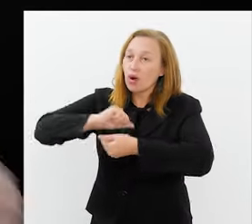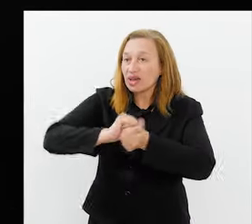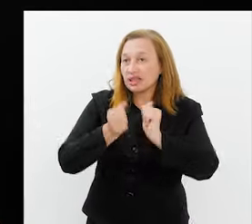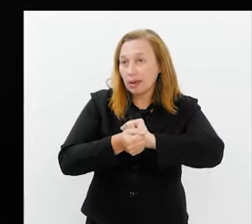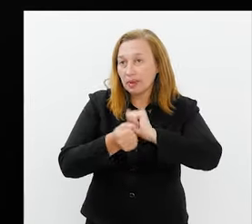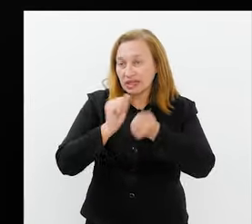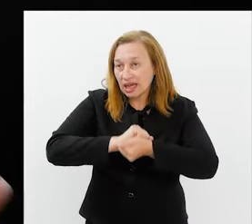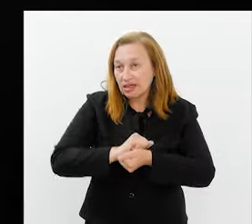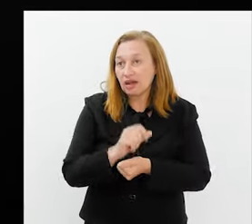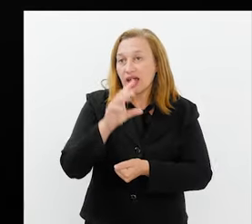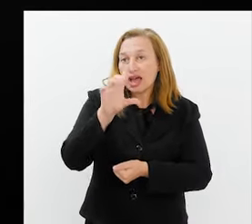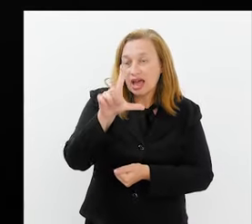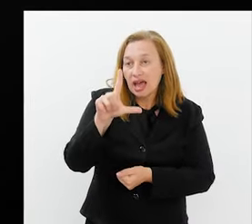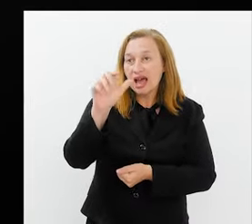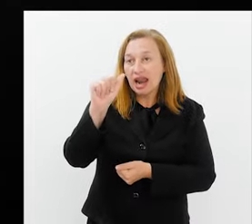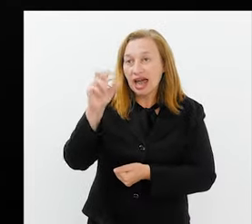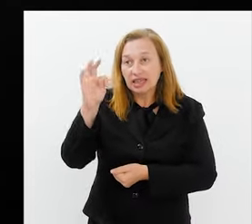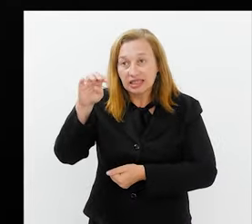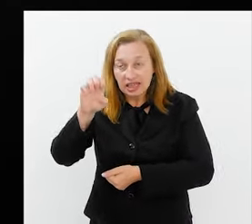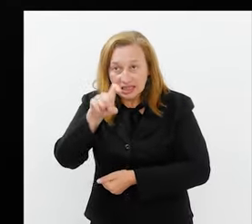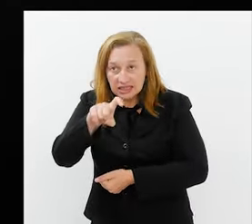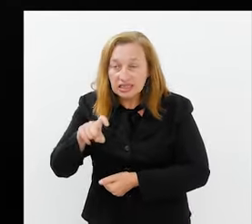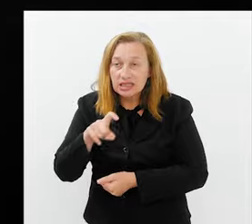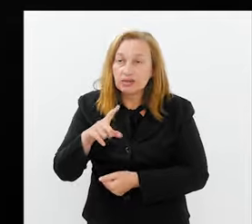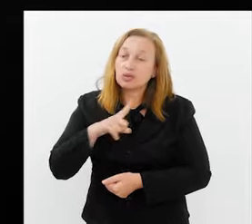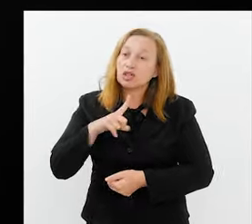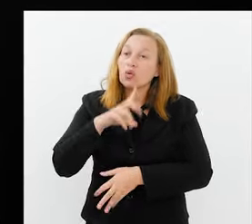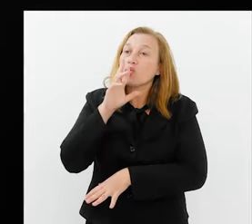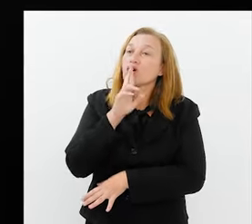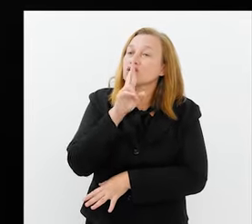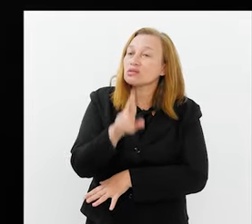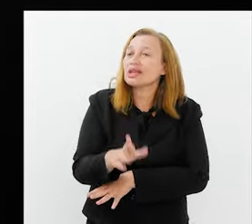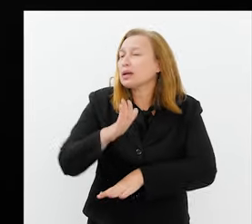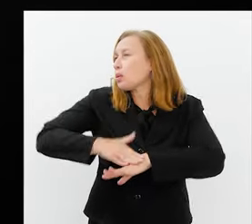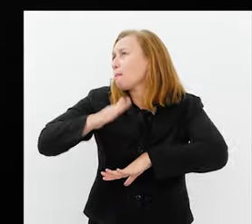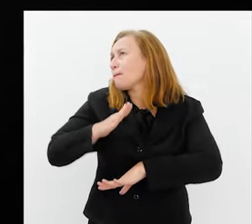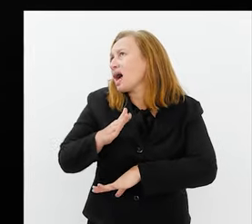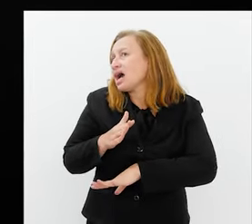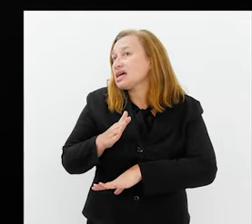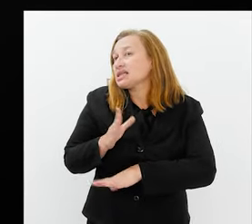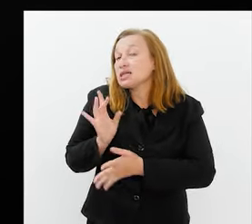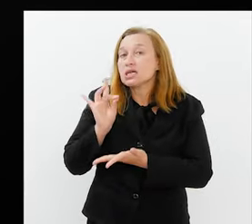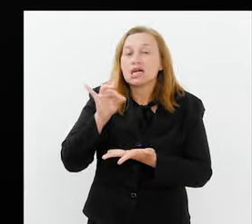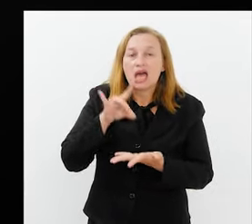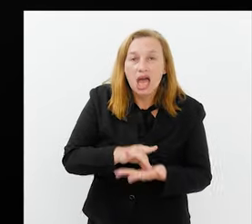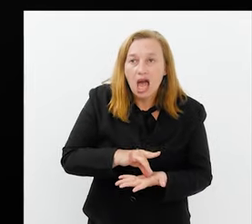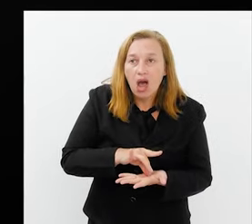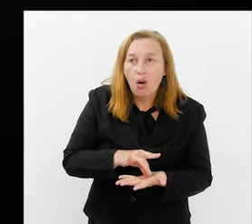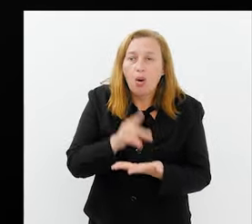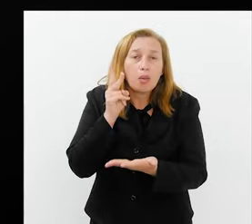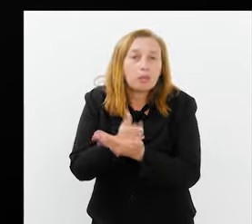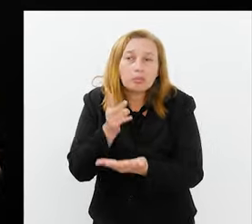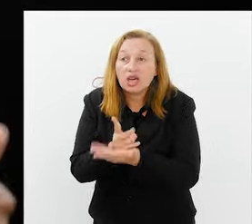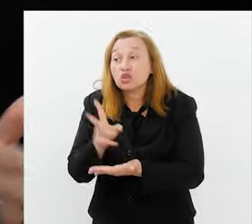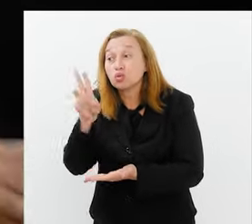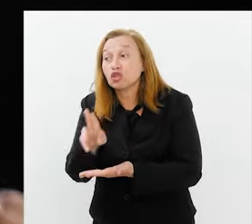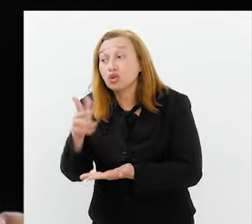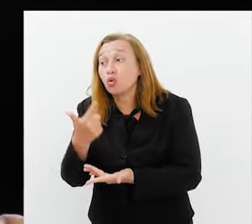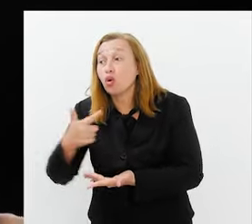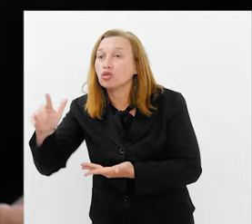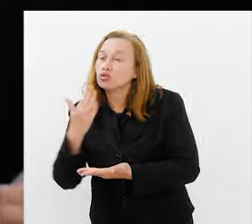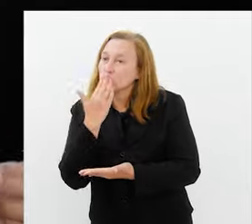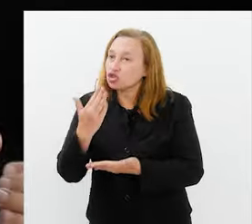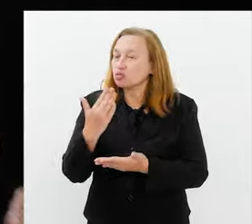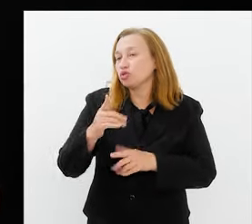adaptando pro látex pra que eu tenha um resultado mais real, mesmo usando um